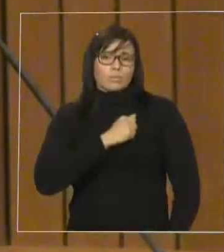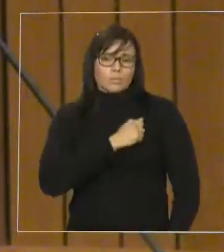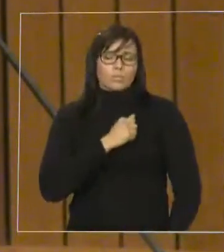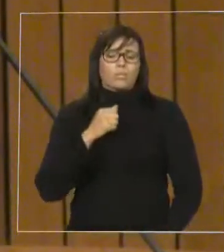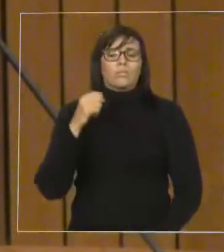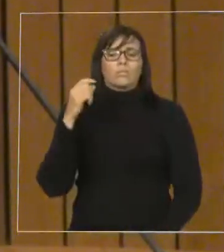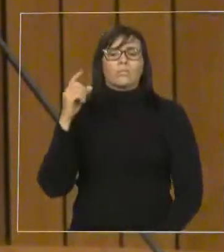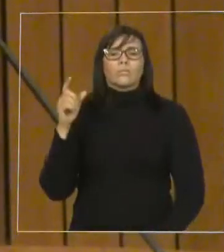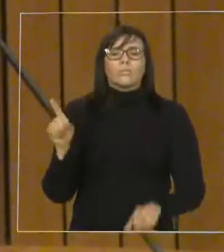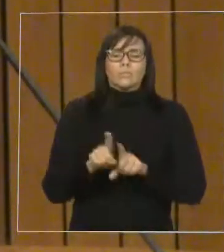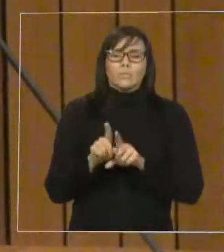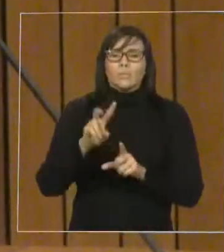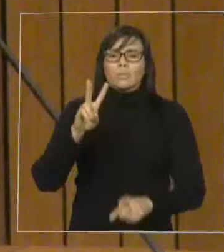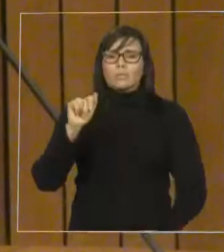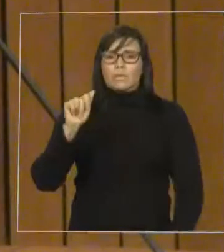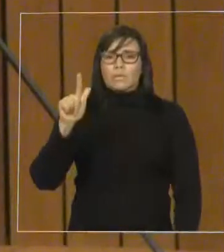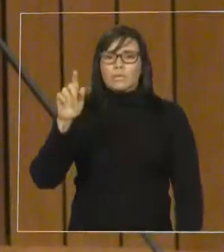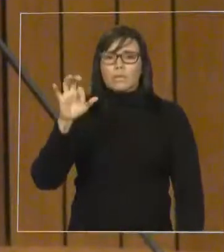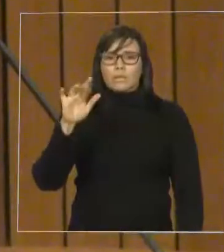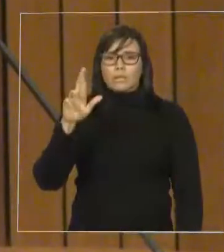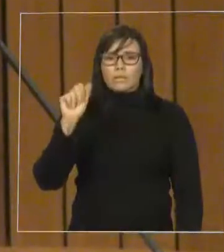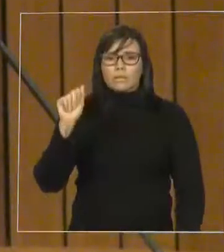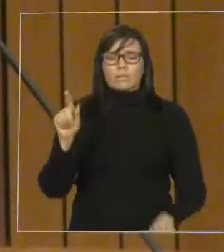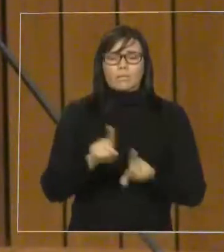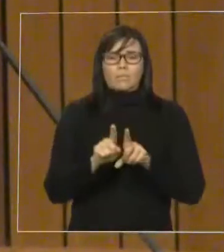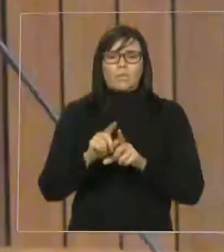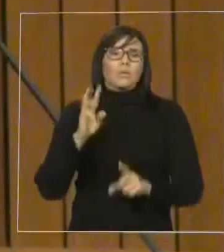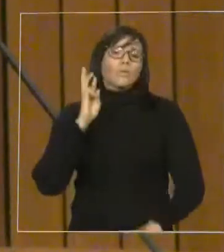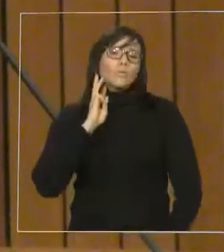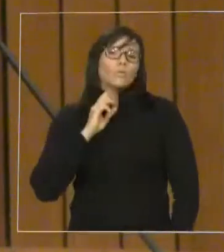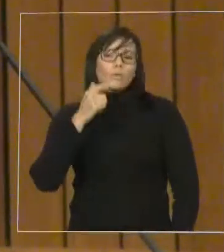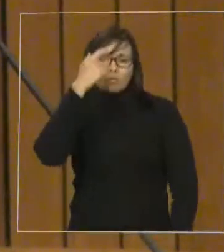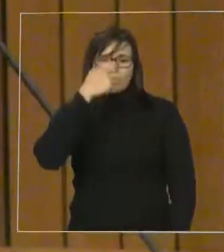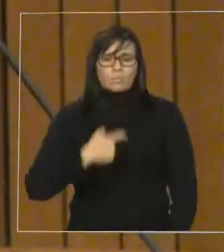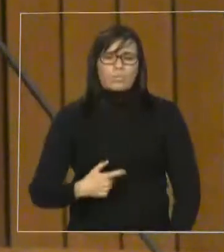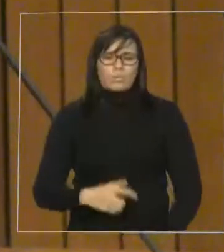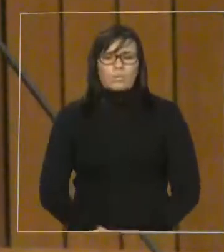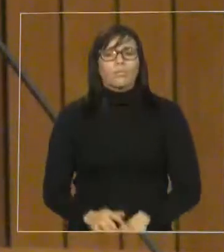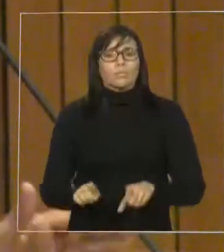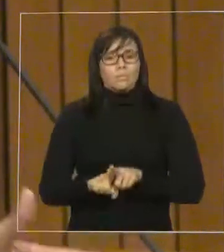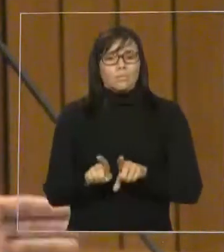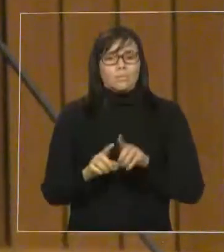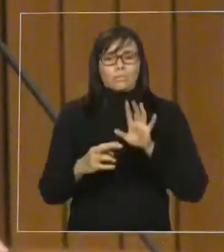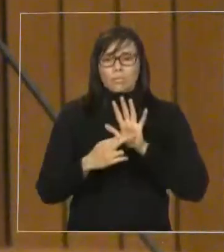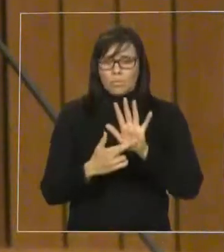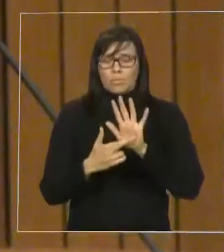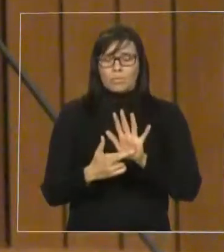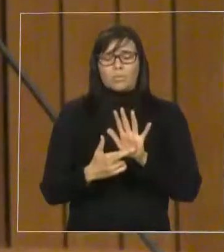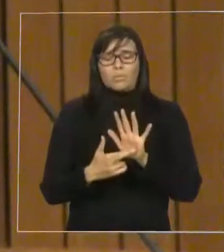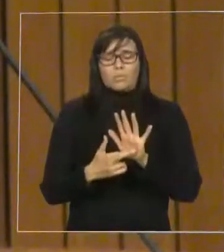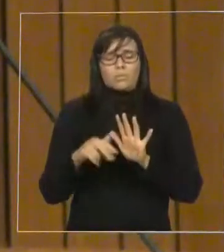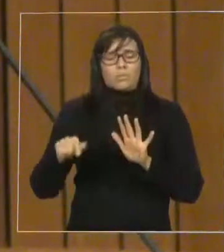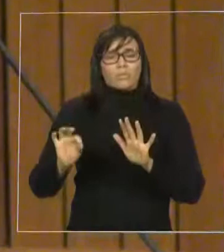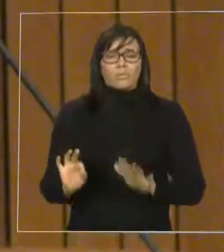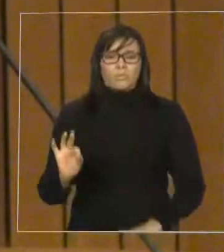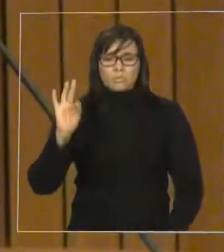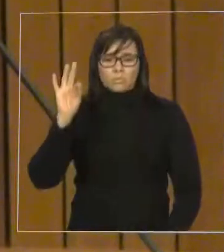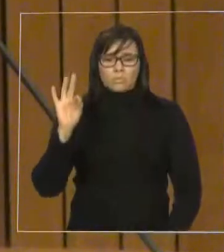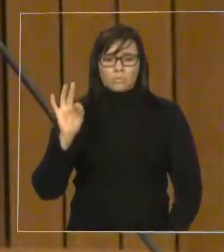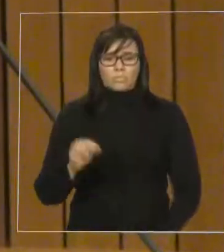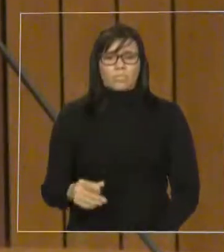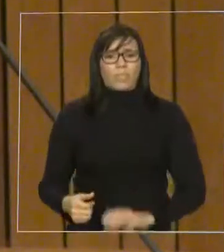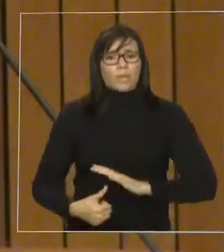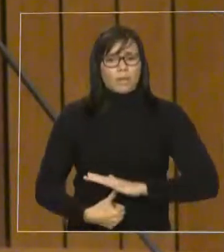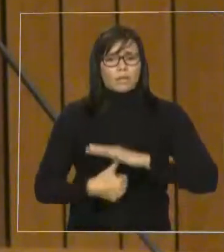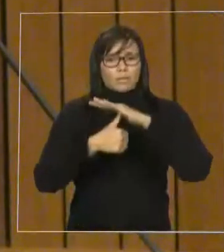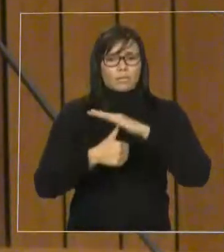deputado Valério Macedo, deputado Wellington do curso. Além de representantes da Universidade Federal, a exemplo da reitora